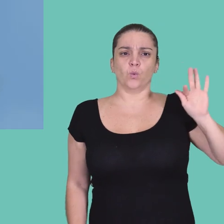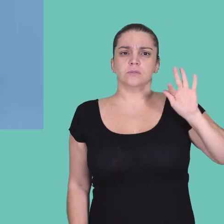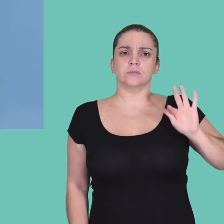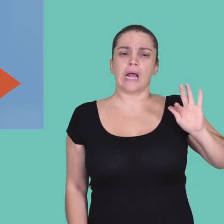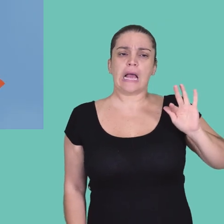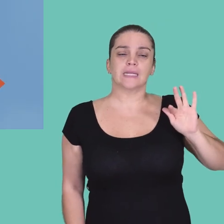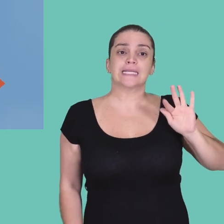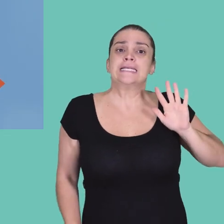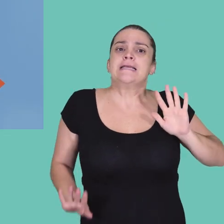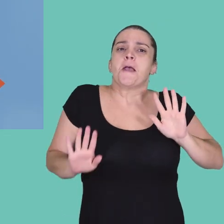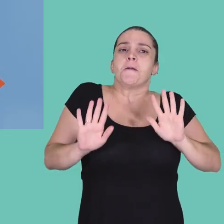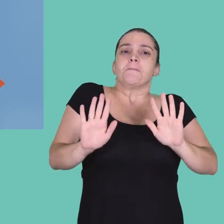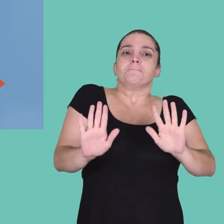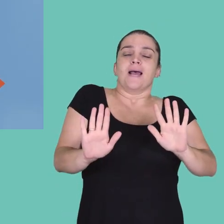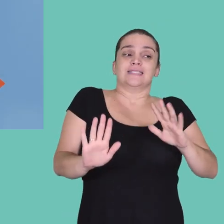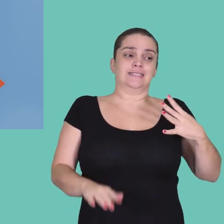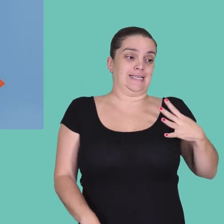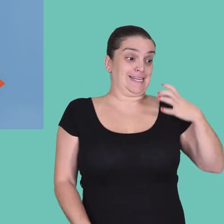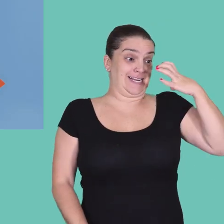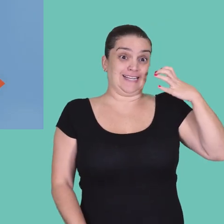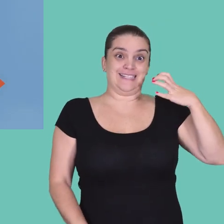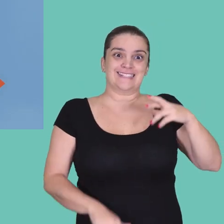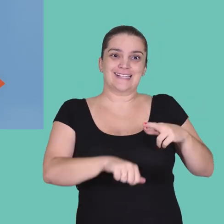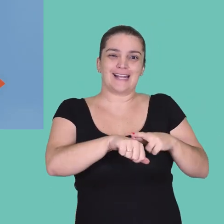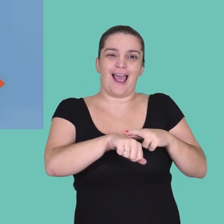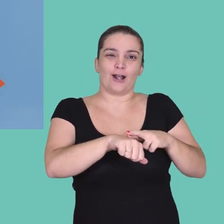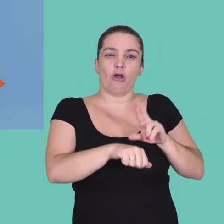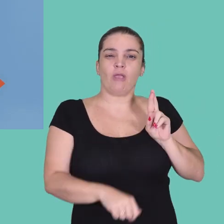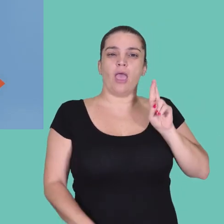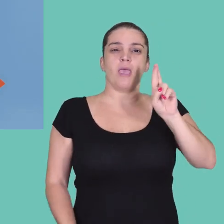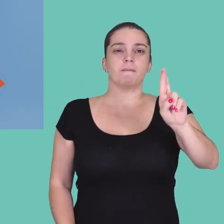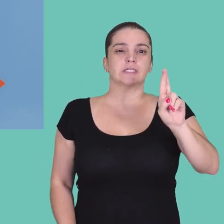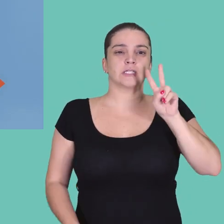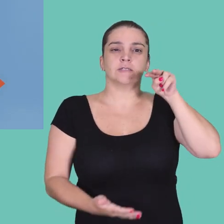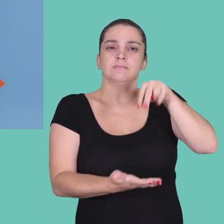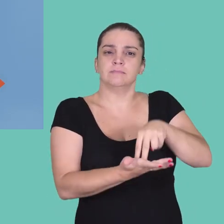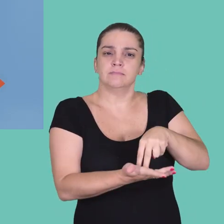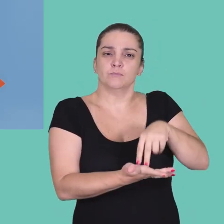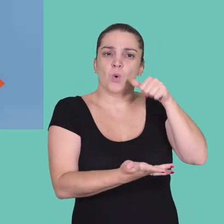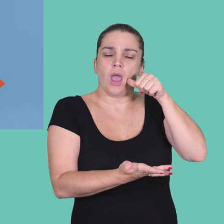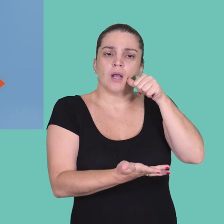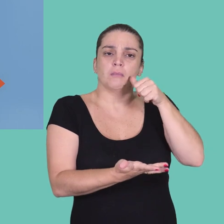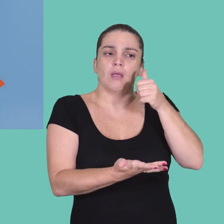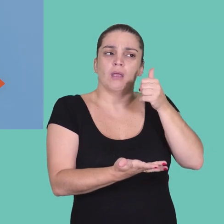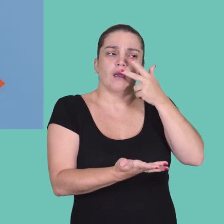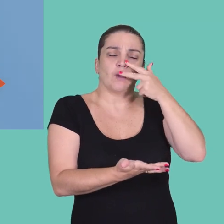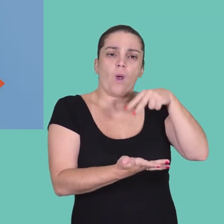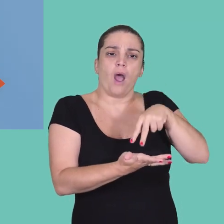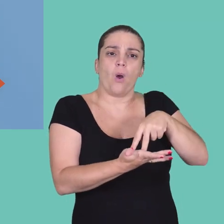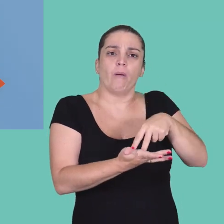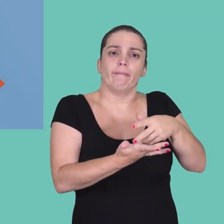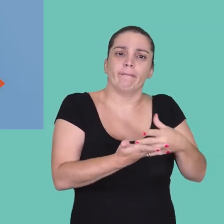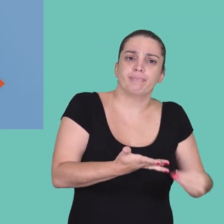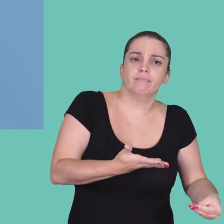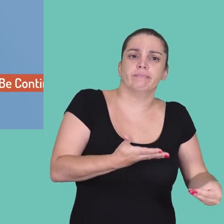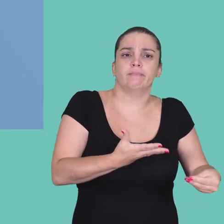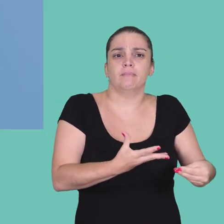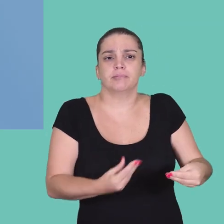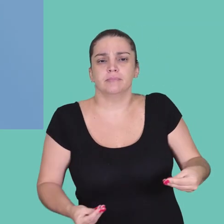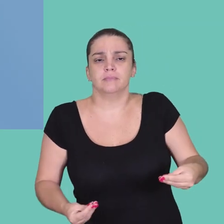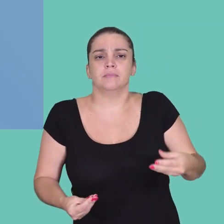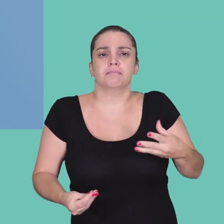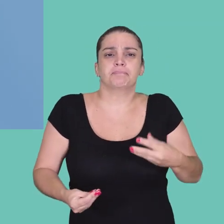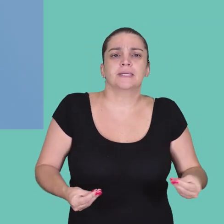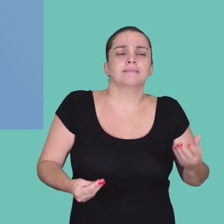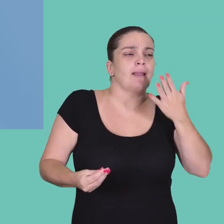mas ela continua, a Carlota representando então as mulheres da academia, ela continua perdendo espaço. Ou seja,